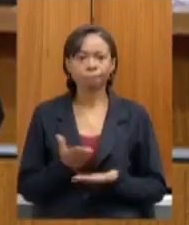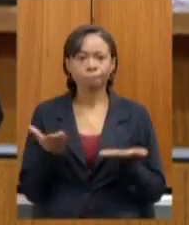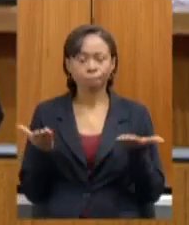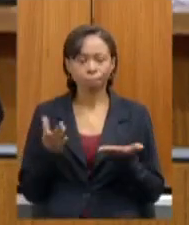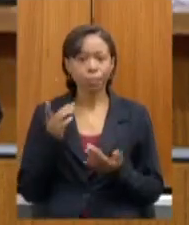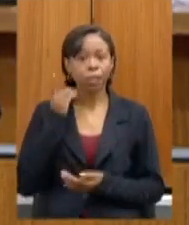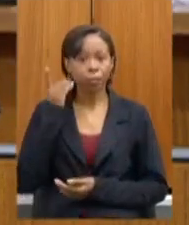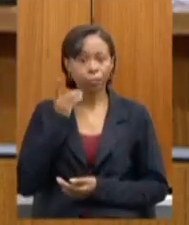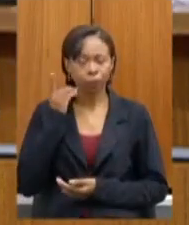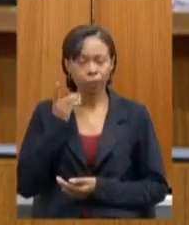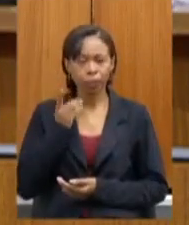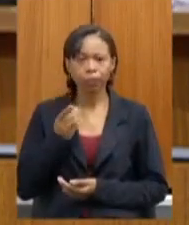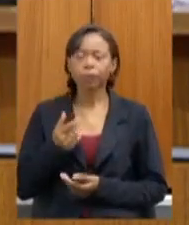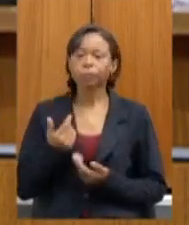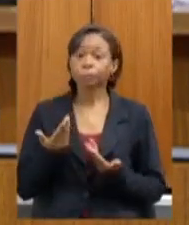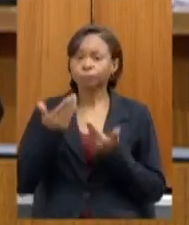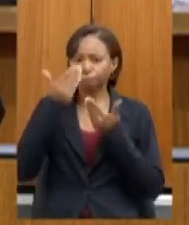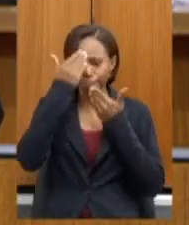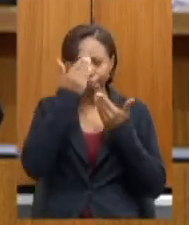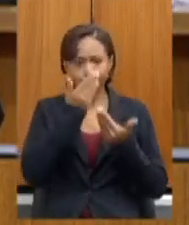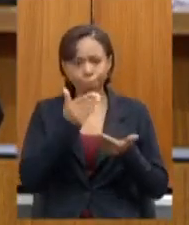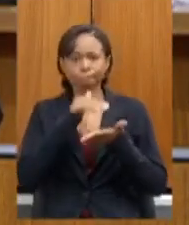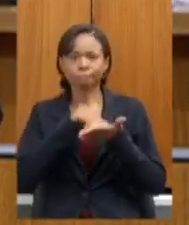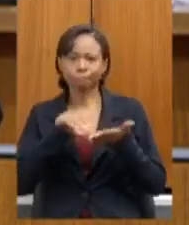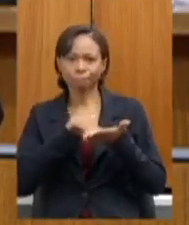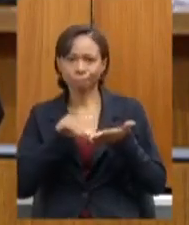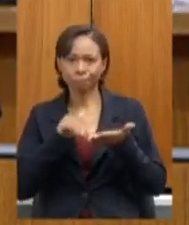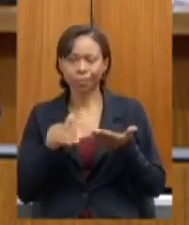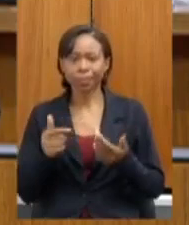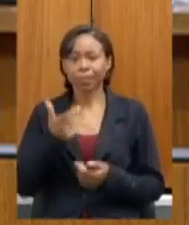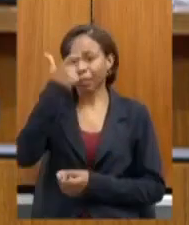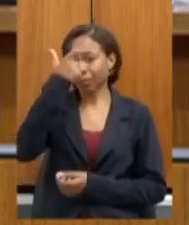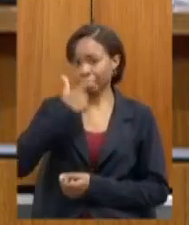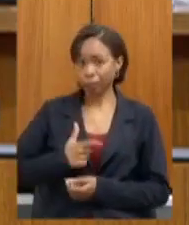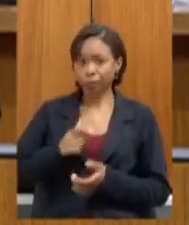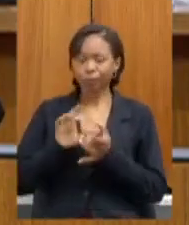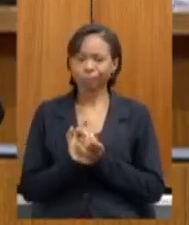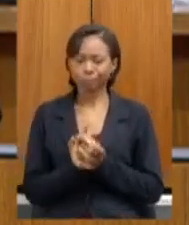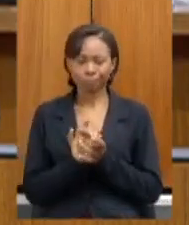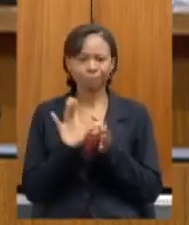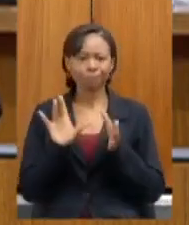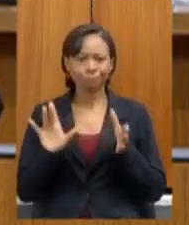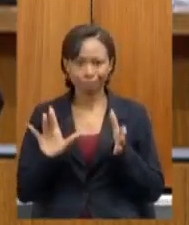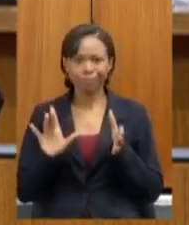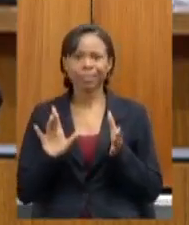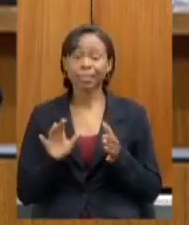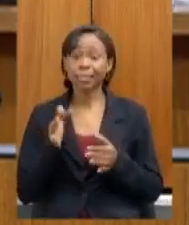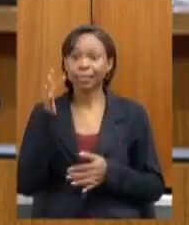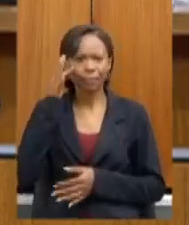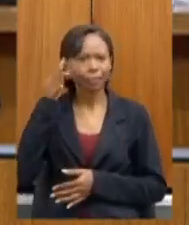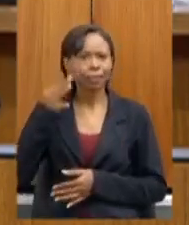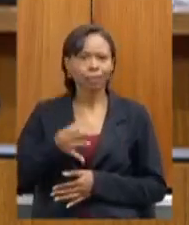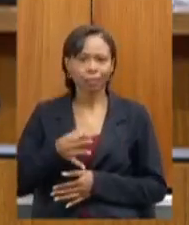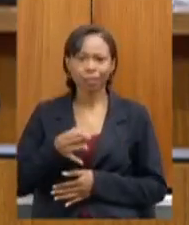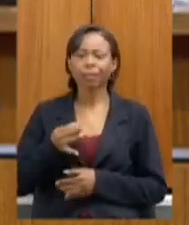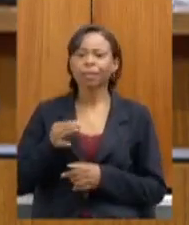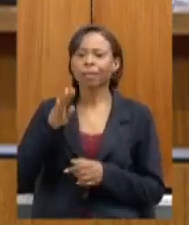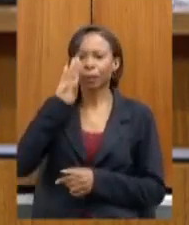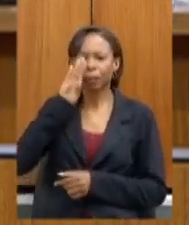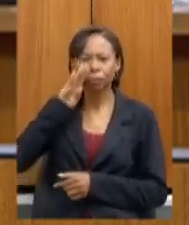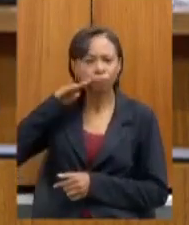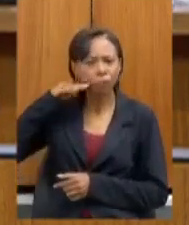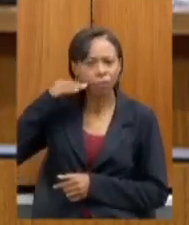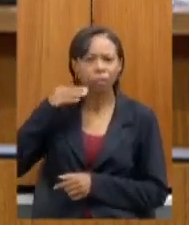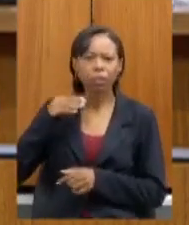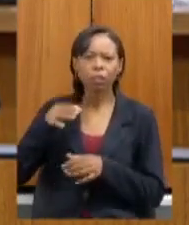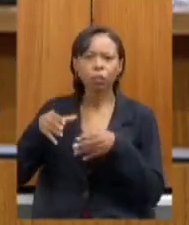muito obrigado secretária me coloco à disposição assim como eu tenho certeza que a deputada Beatriz e toda a comissão de